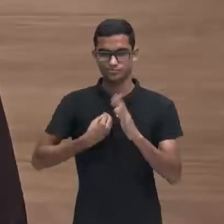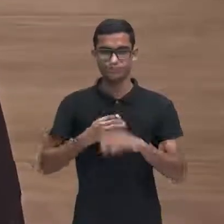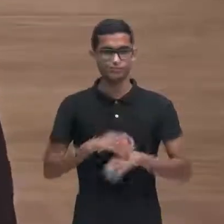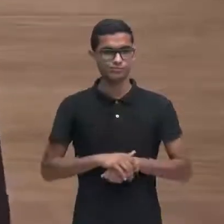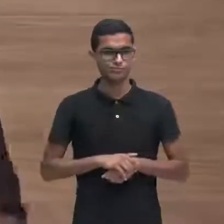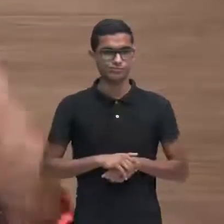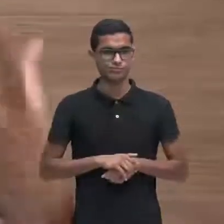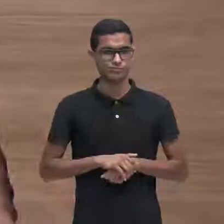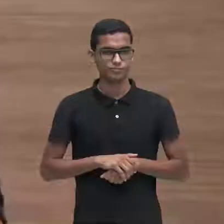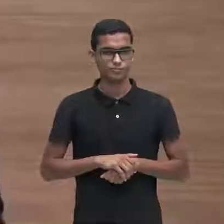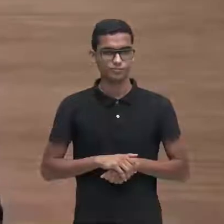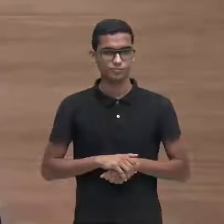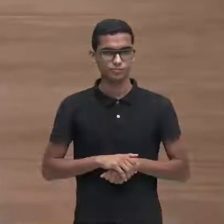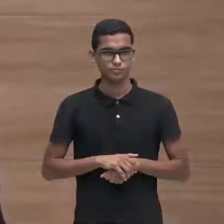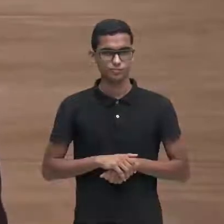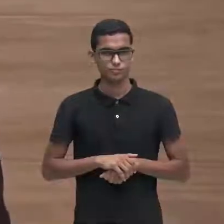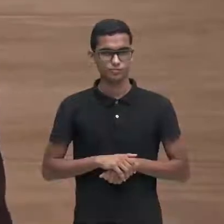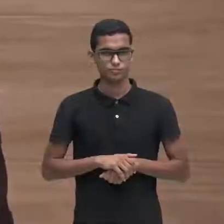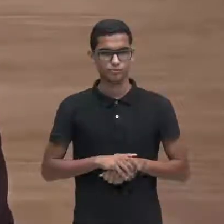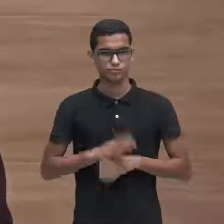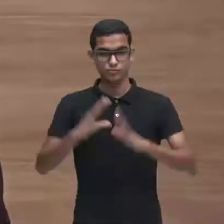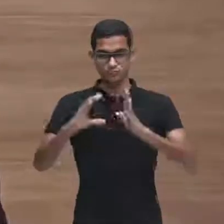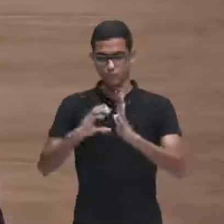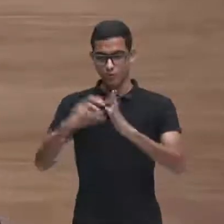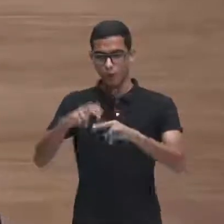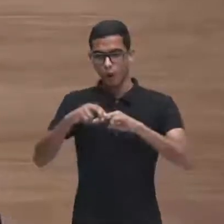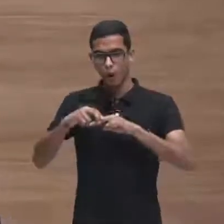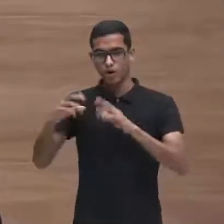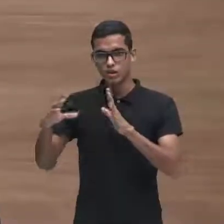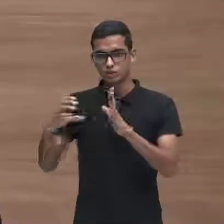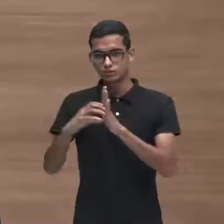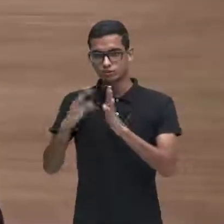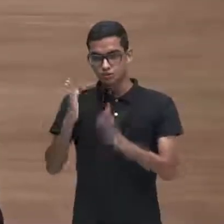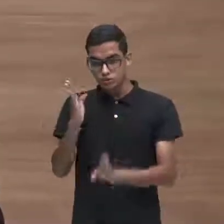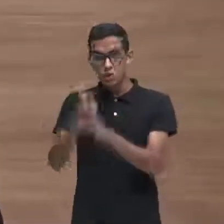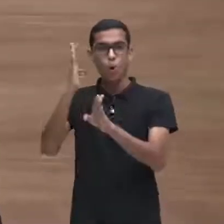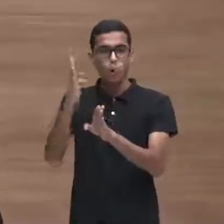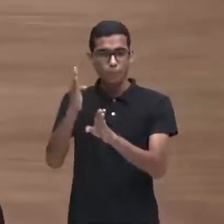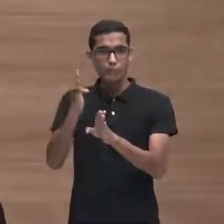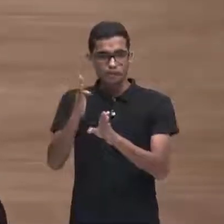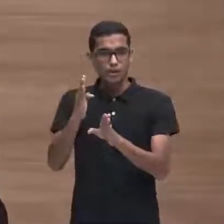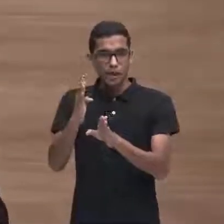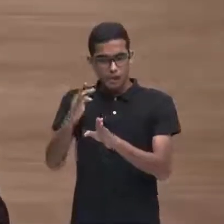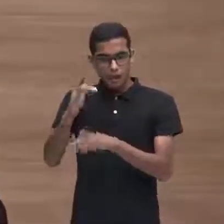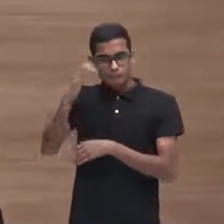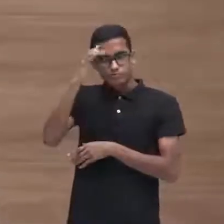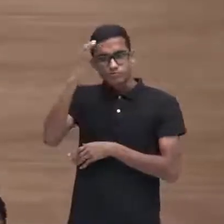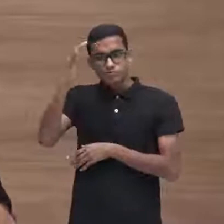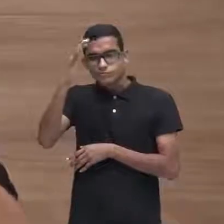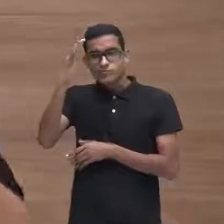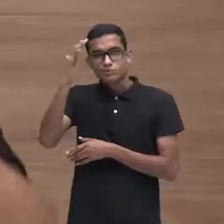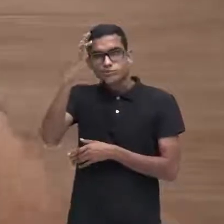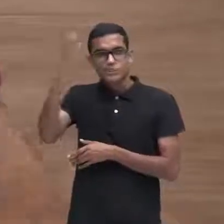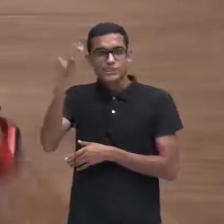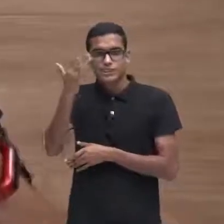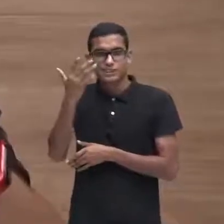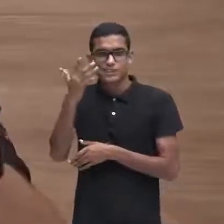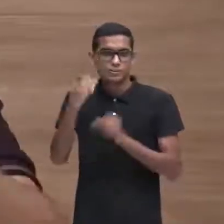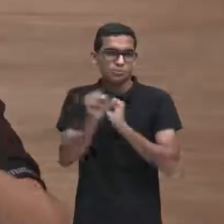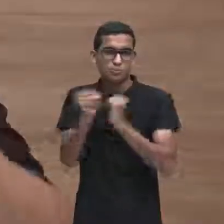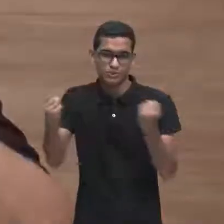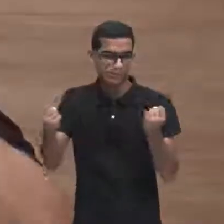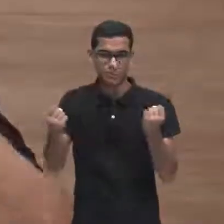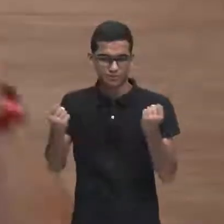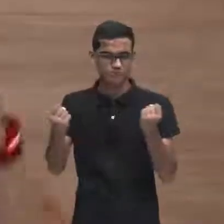A dimensão desse diagnóstico é algo inimaginável, é algo que nós não conseguimos pensar,